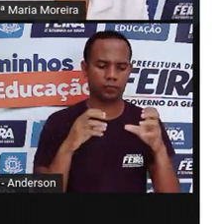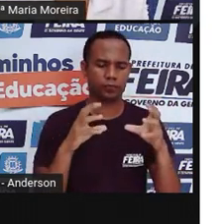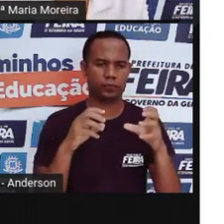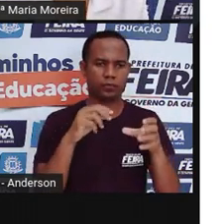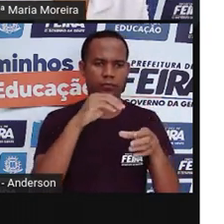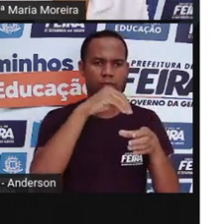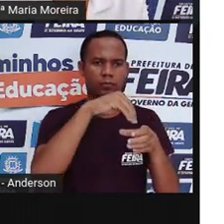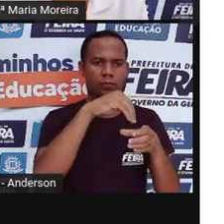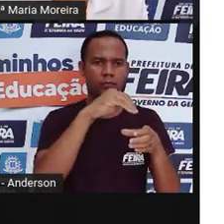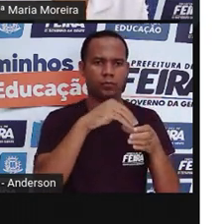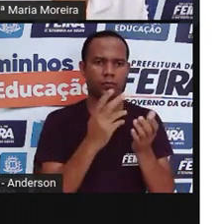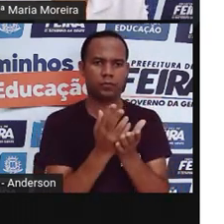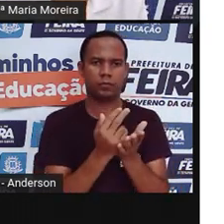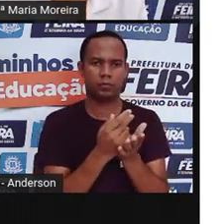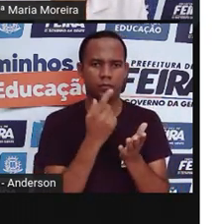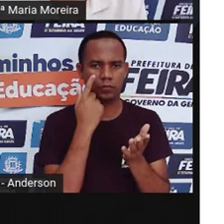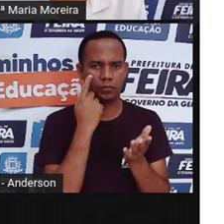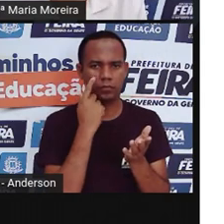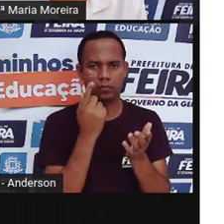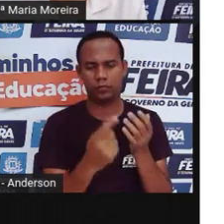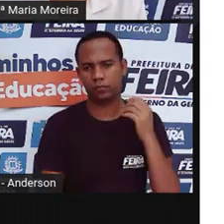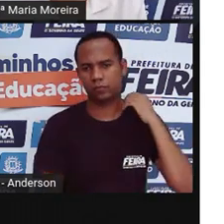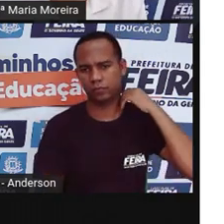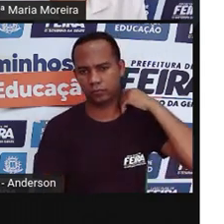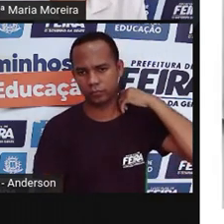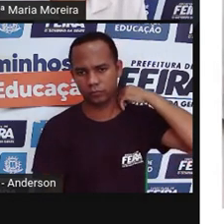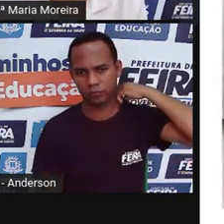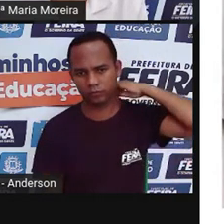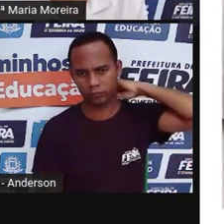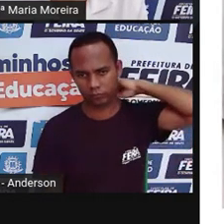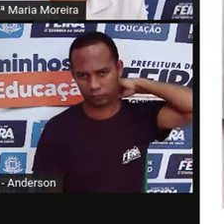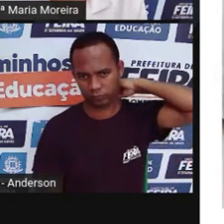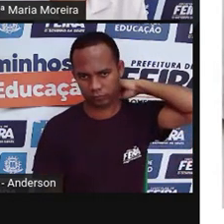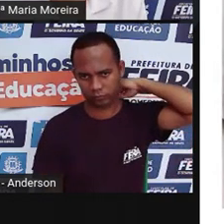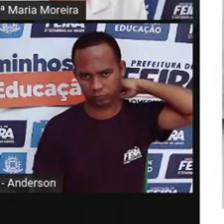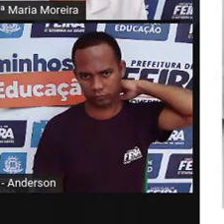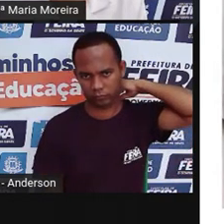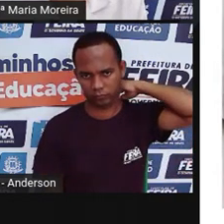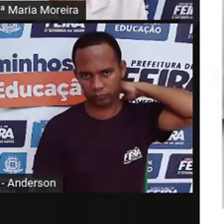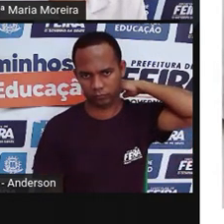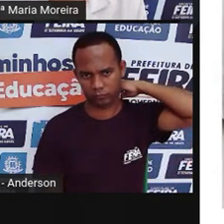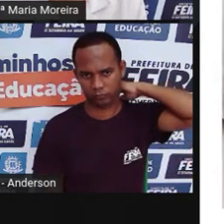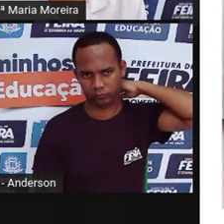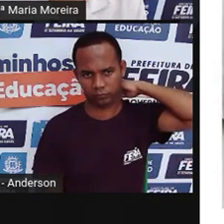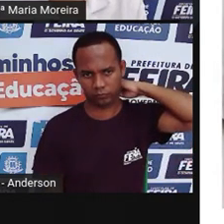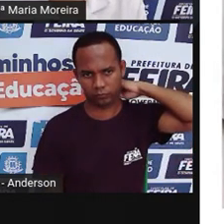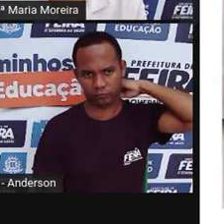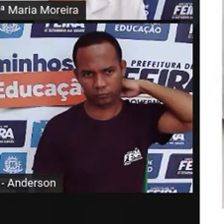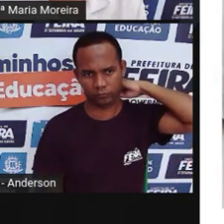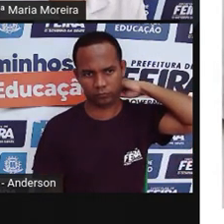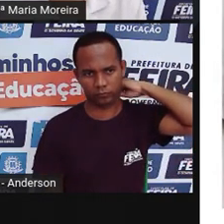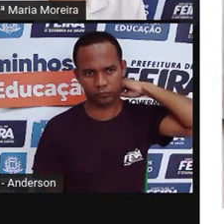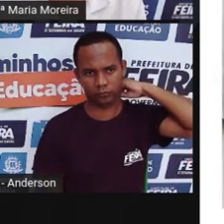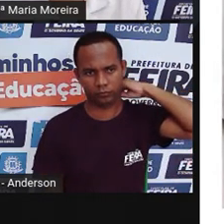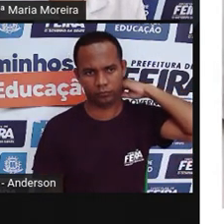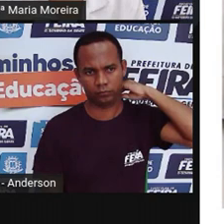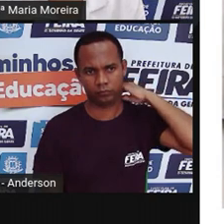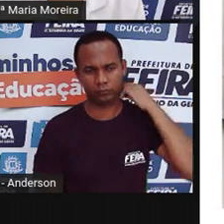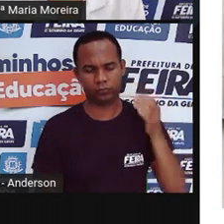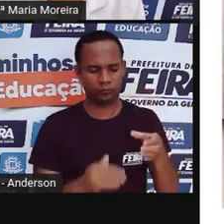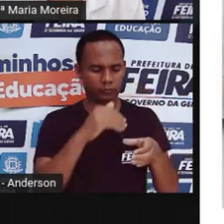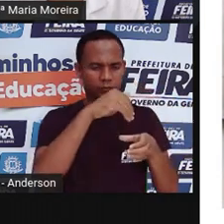contava aqui nessa imagem. Deixa eu até voltar aqui porque a imagem daqui desse slide sumiu. É essa daqui, tá? que é o que fica dentro dos ursos de